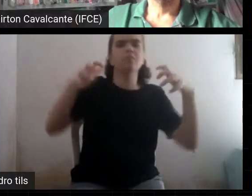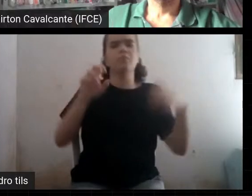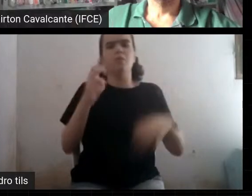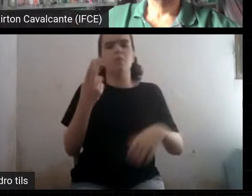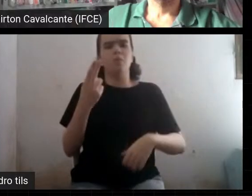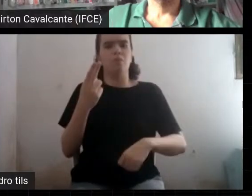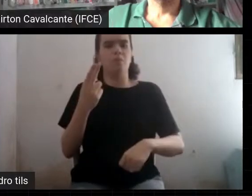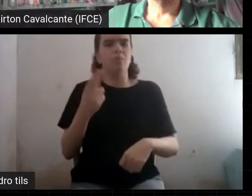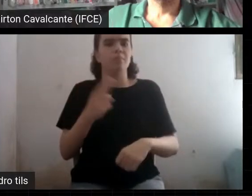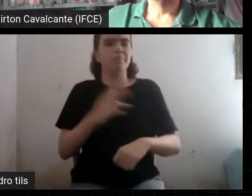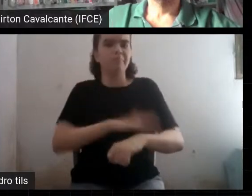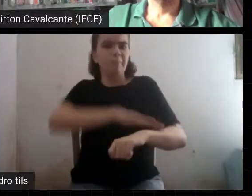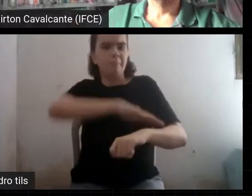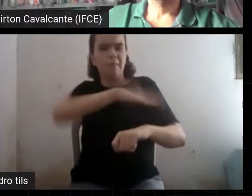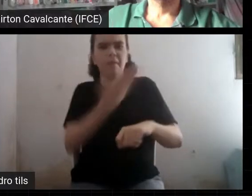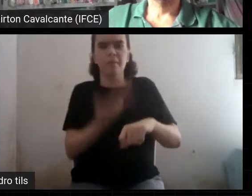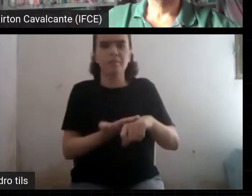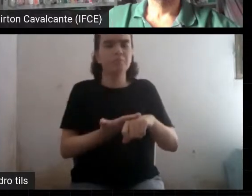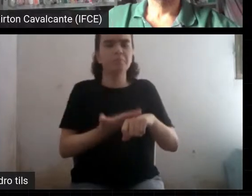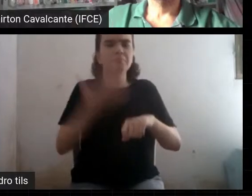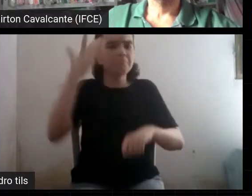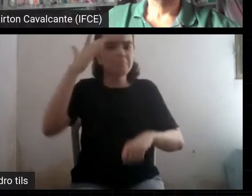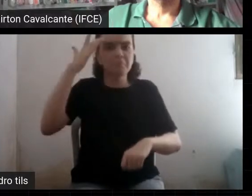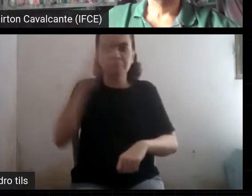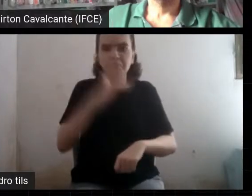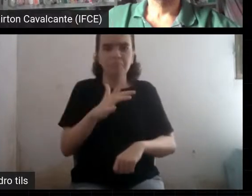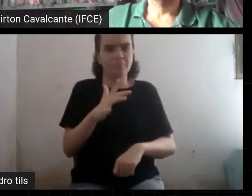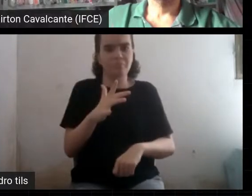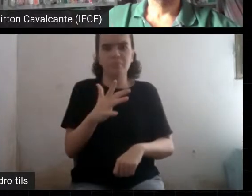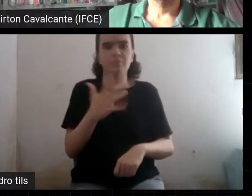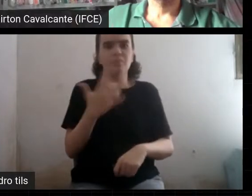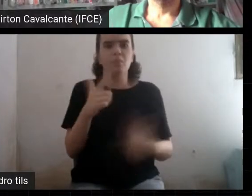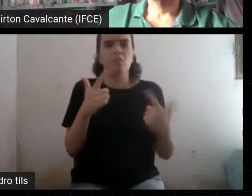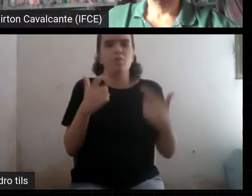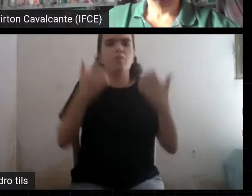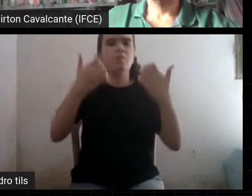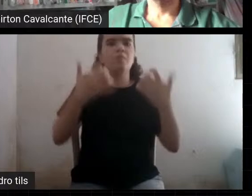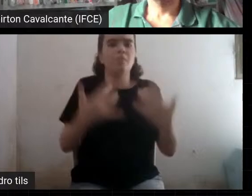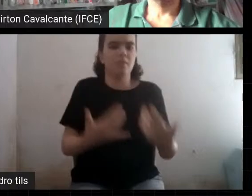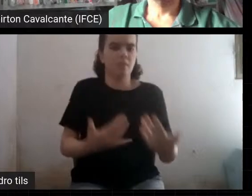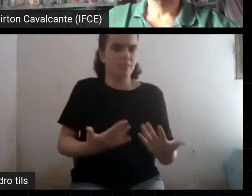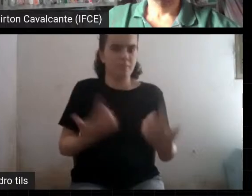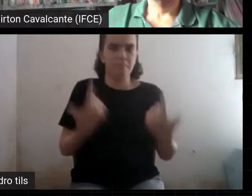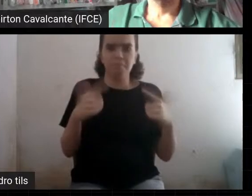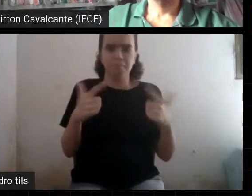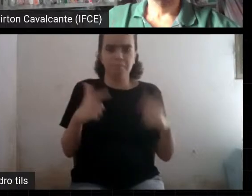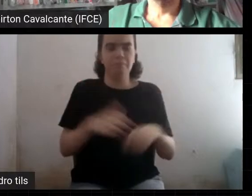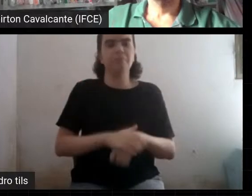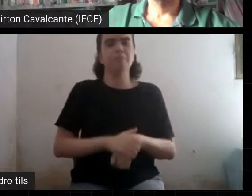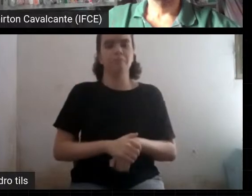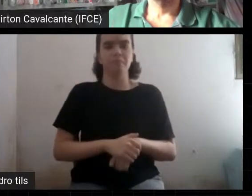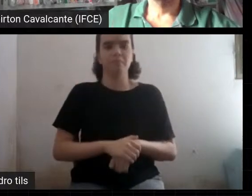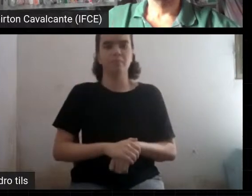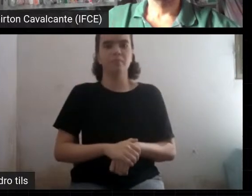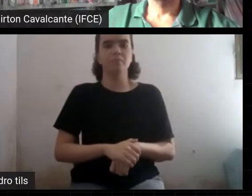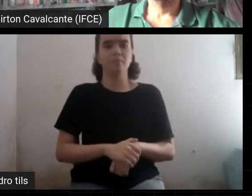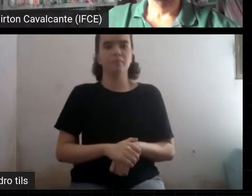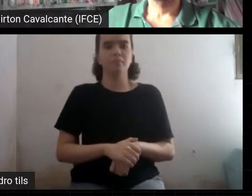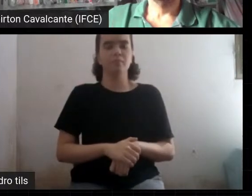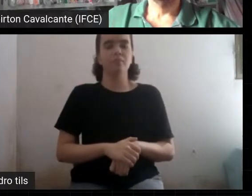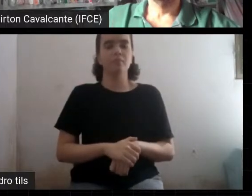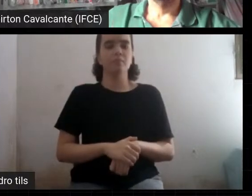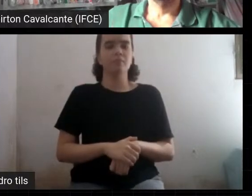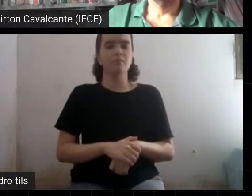inclusive, o Johannes Kepler era empregado pelo rei para ser astrólogo, porque não se sabia por que as coisas